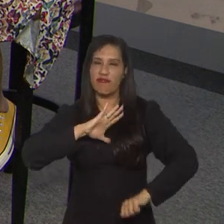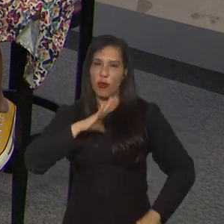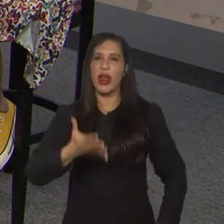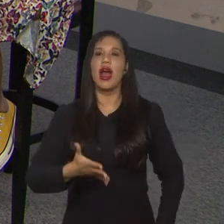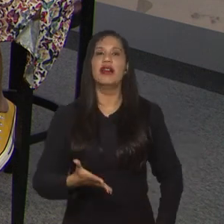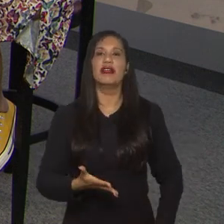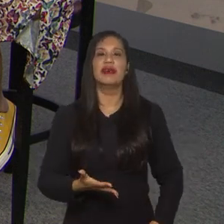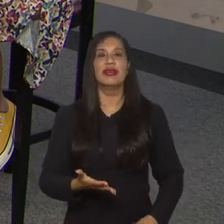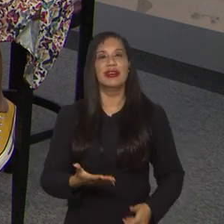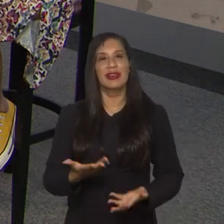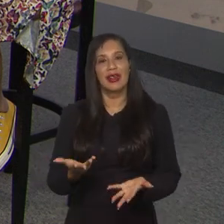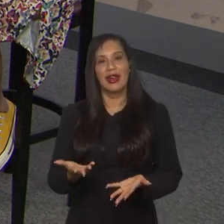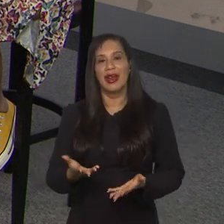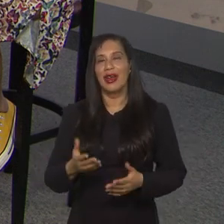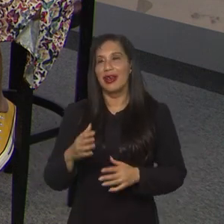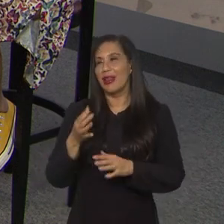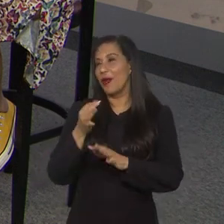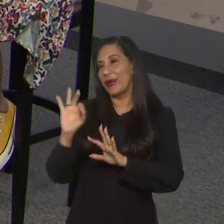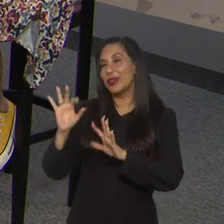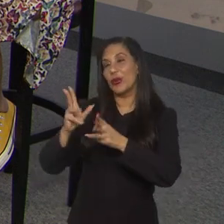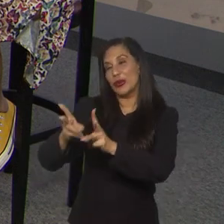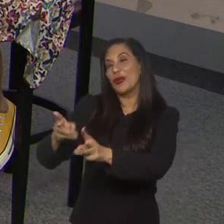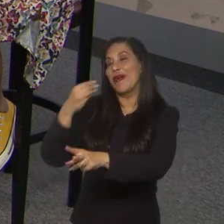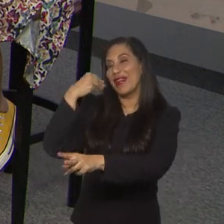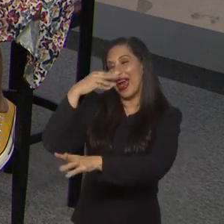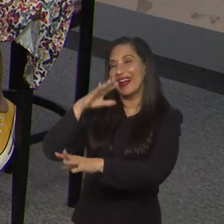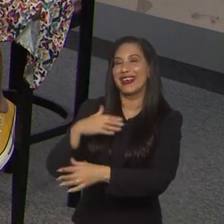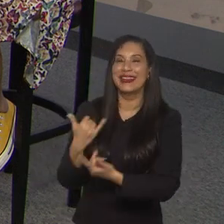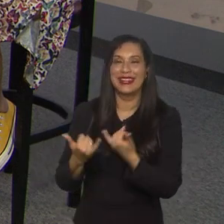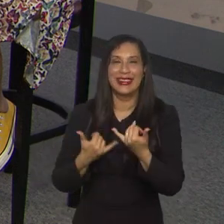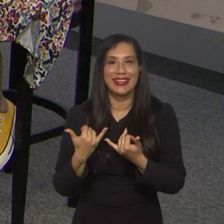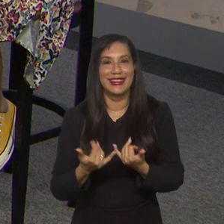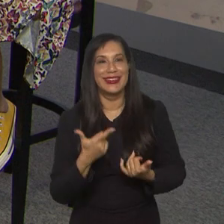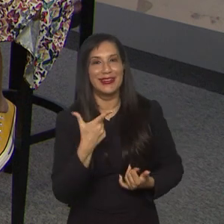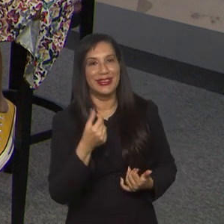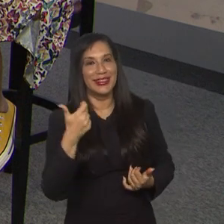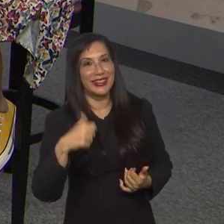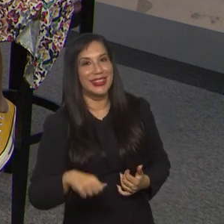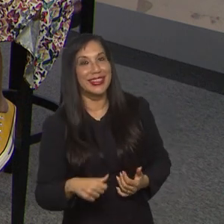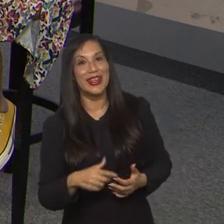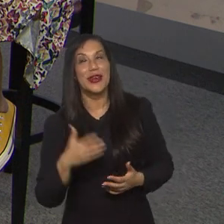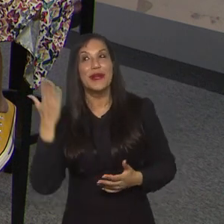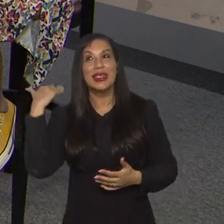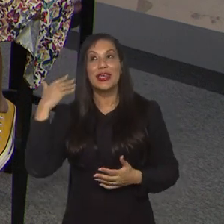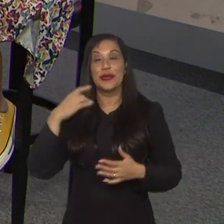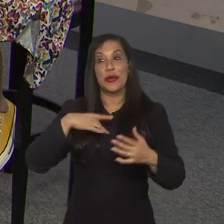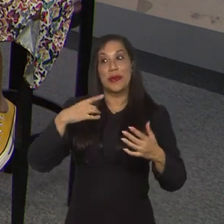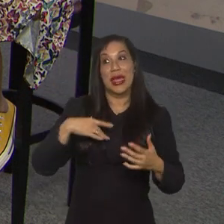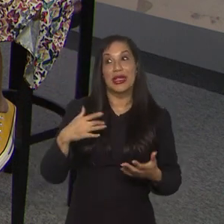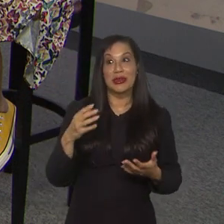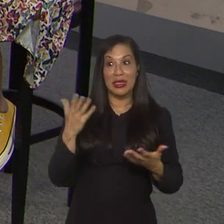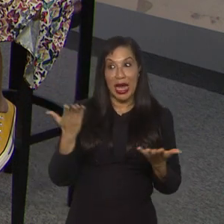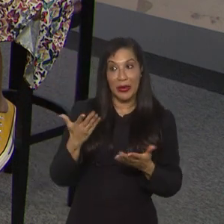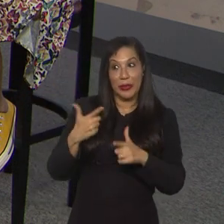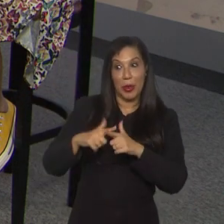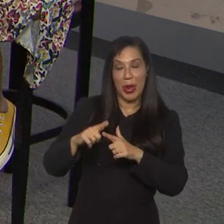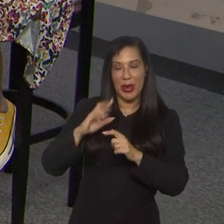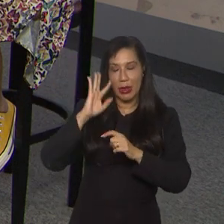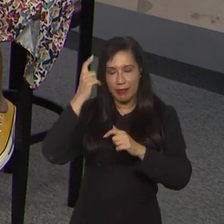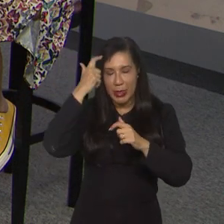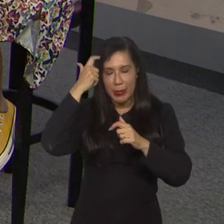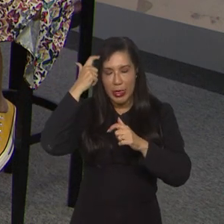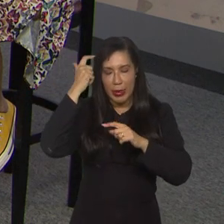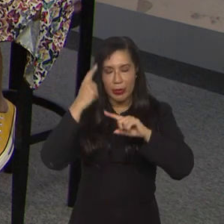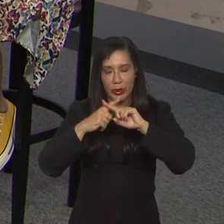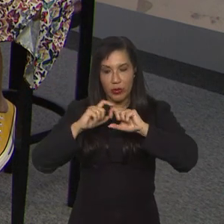É, faz isso não, né, França? com o Trump e tal, 2019, chegaram lá e ganharam, eu fico meio com medo, então, eu não vou levar isso, tipo,